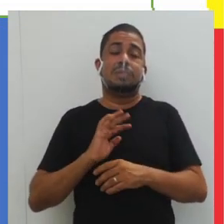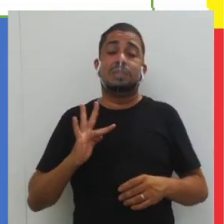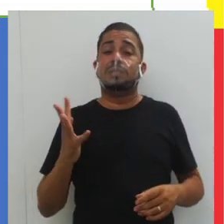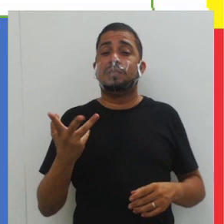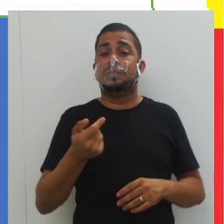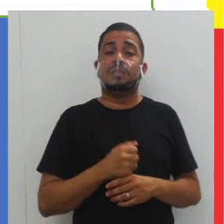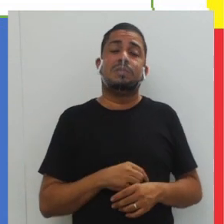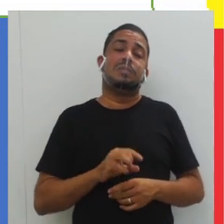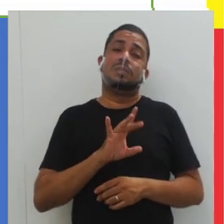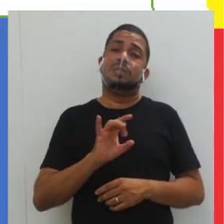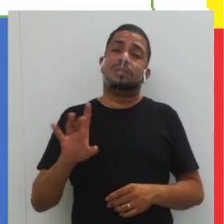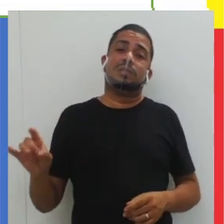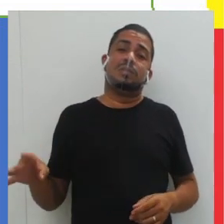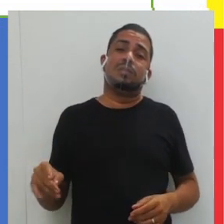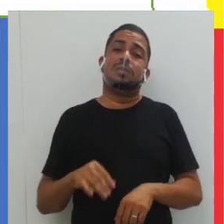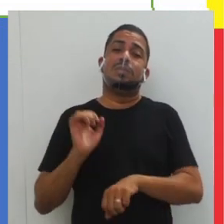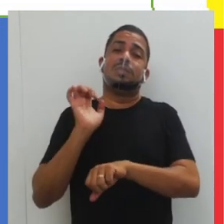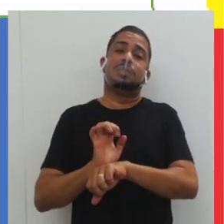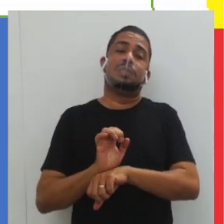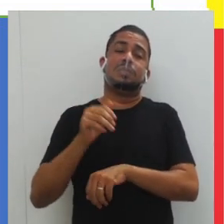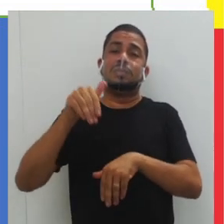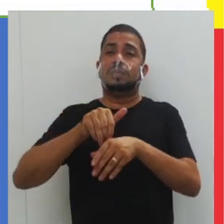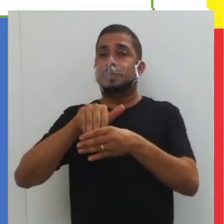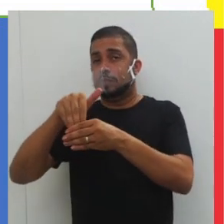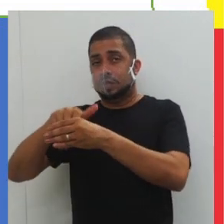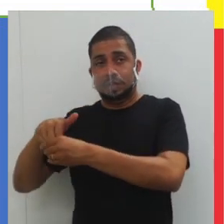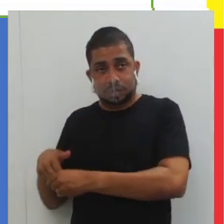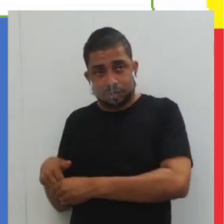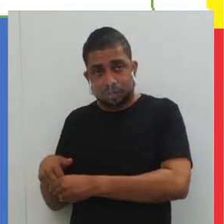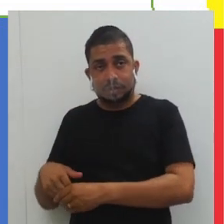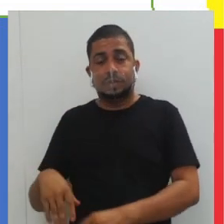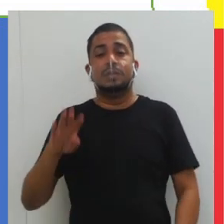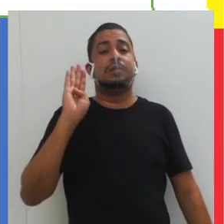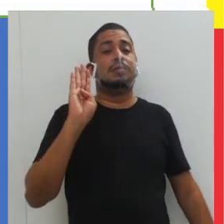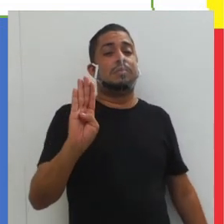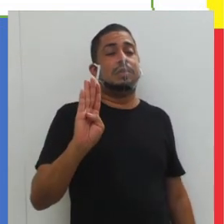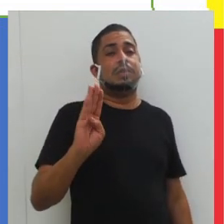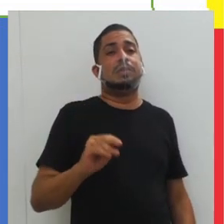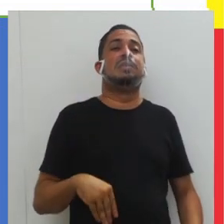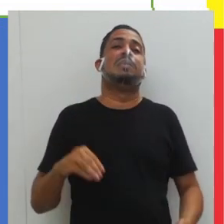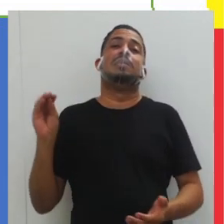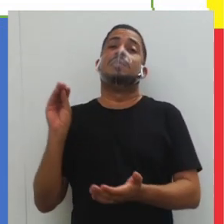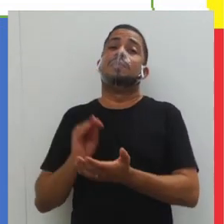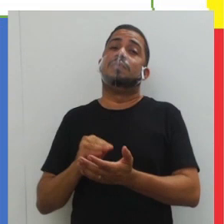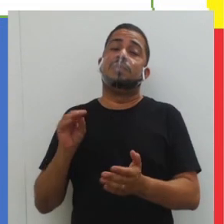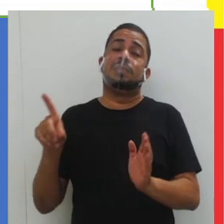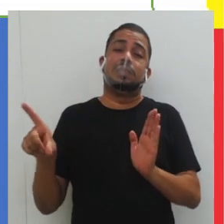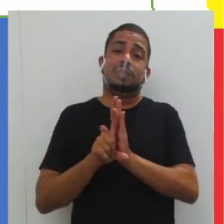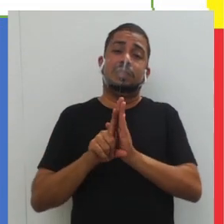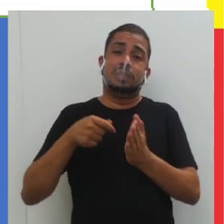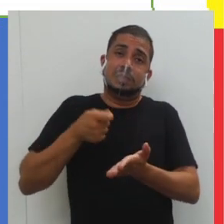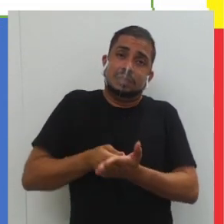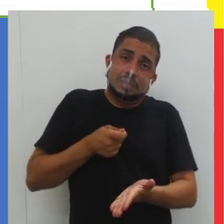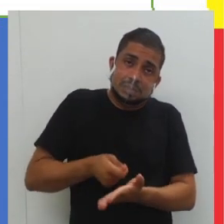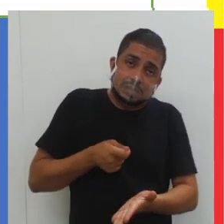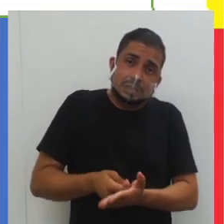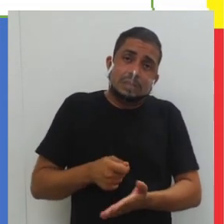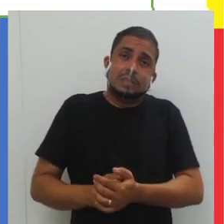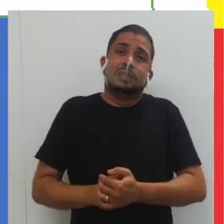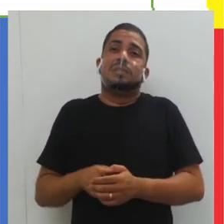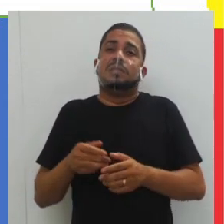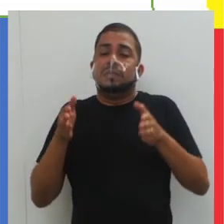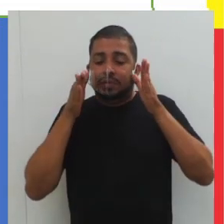para todos os indivíduos em um Estado democrático? B, a falta de leis rigorosas e